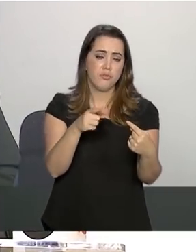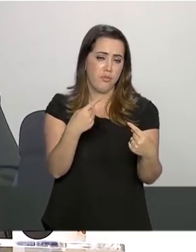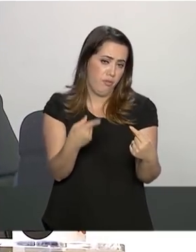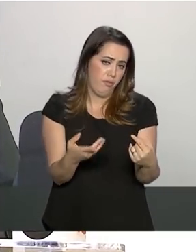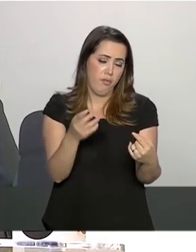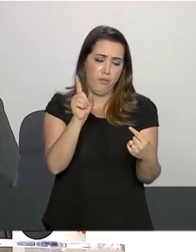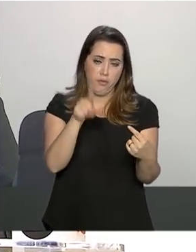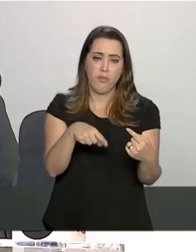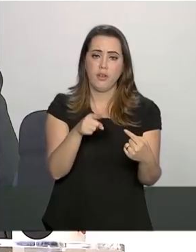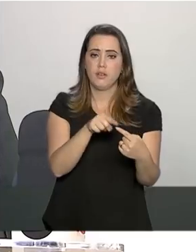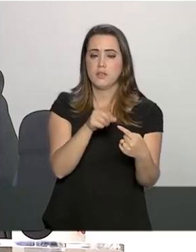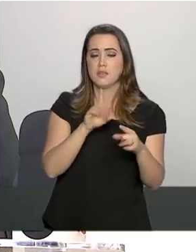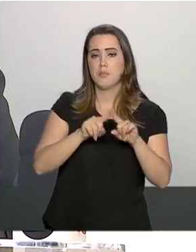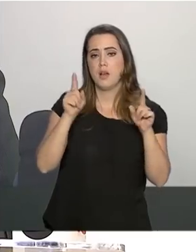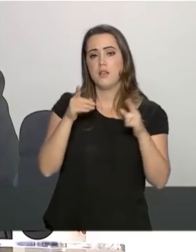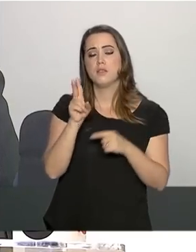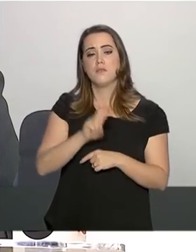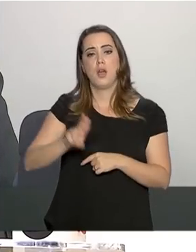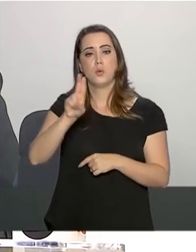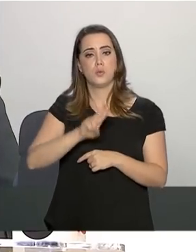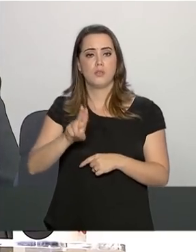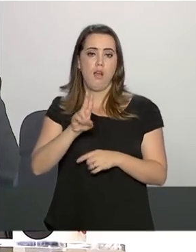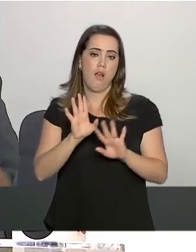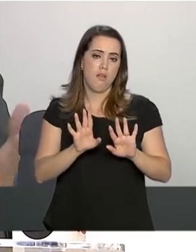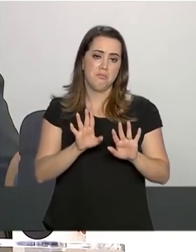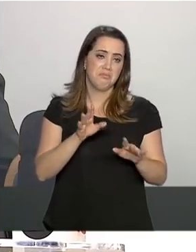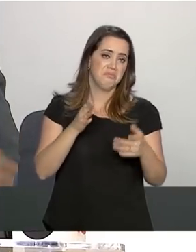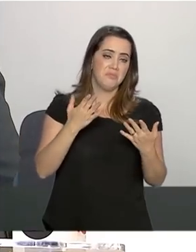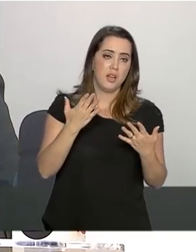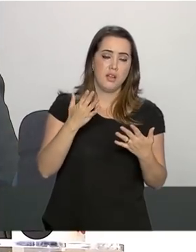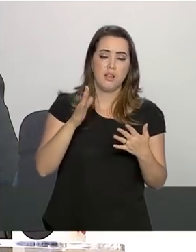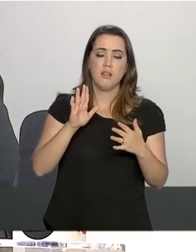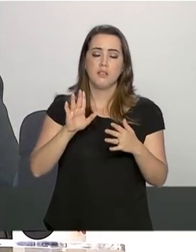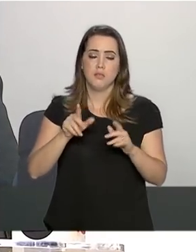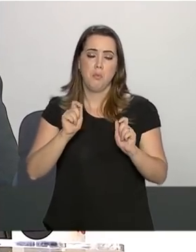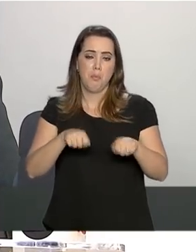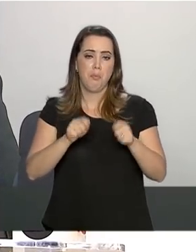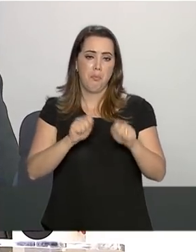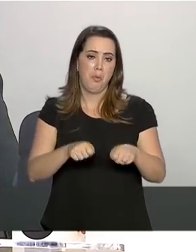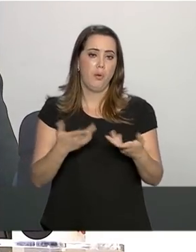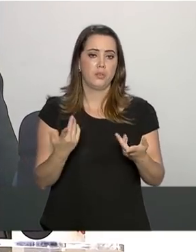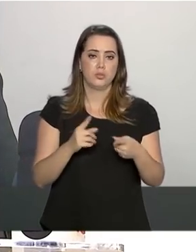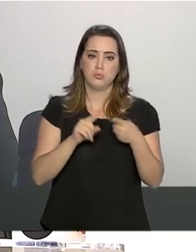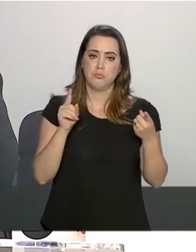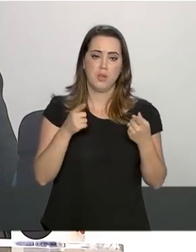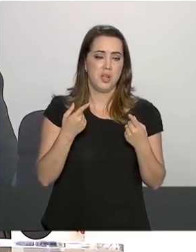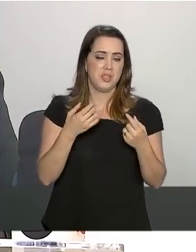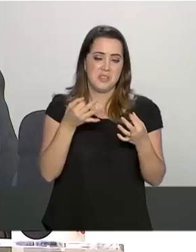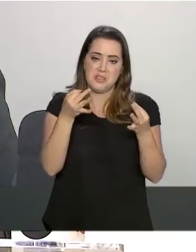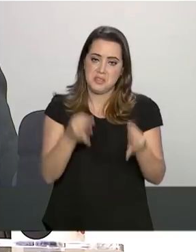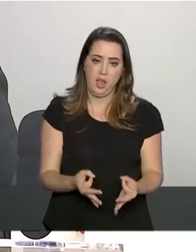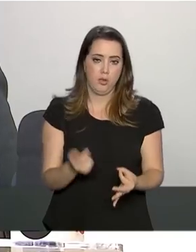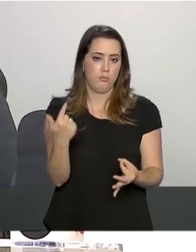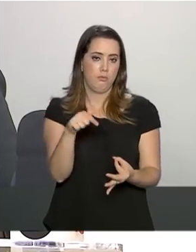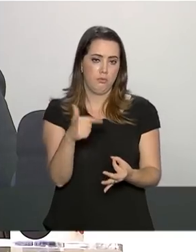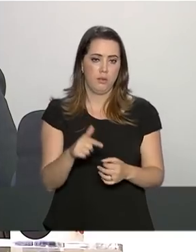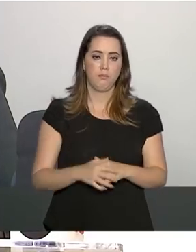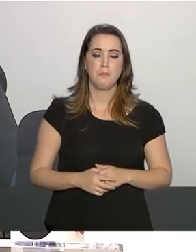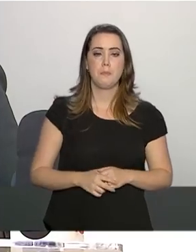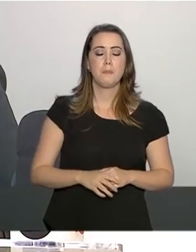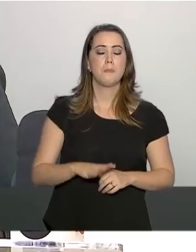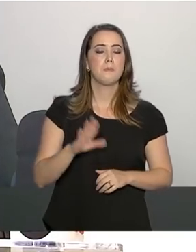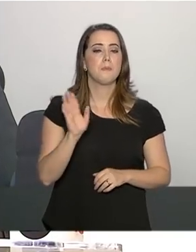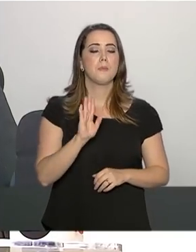depender das necessidades de condução do governo. A possibilidade, sim, existe. Não, não há. General,